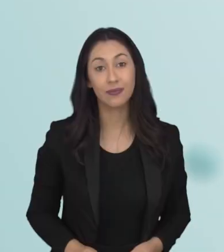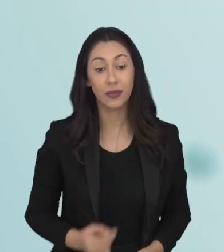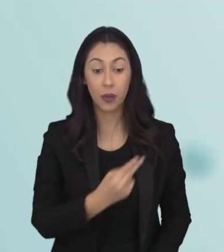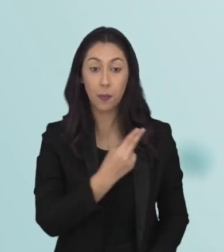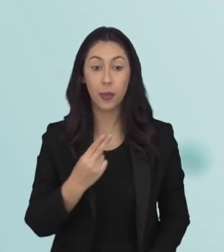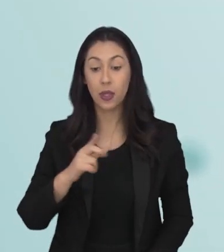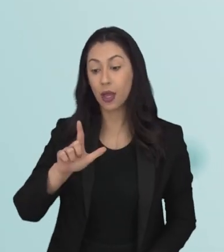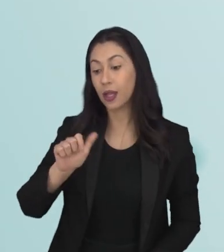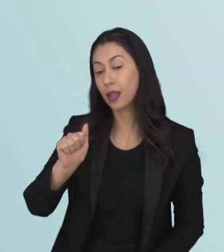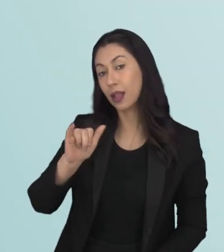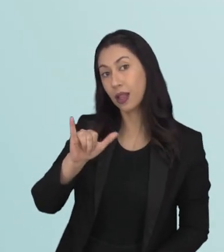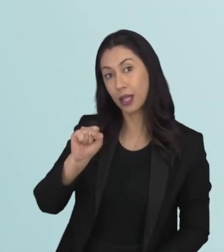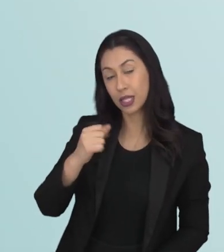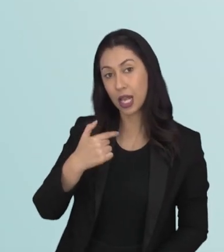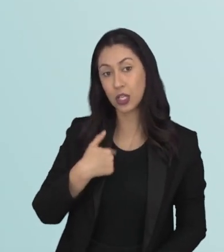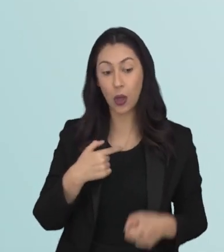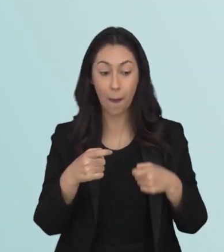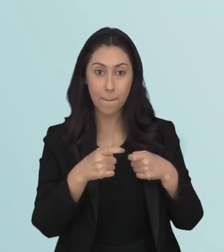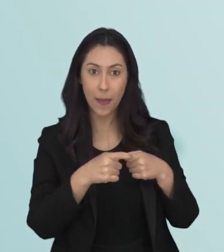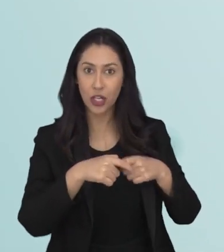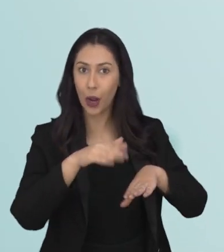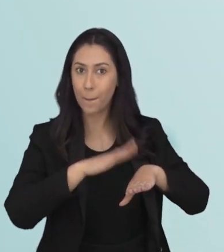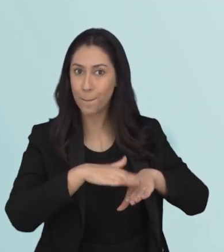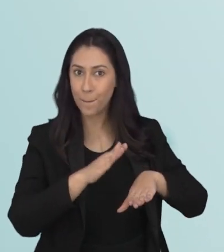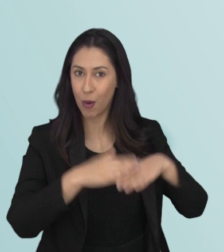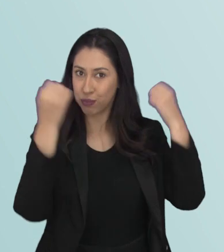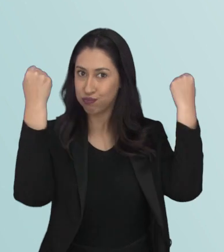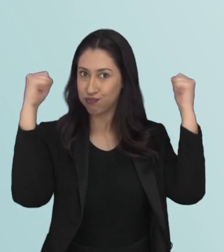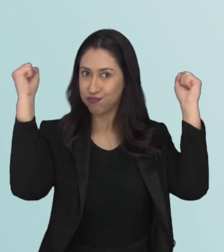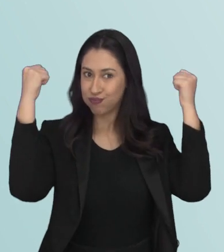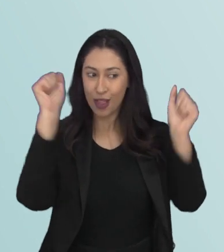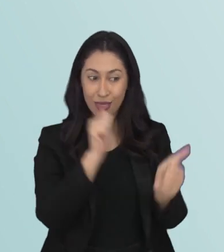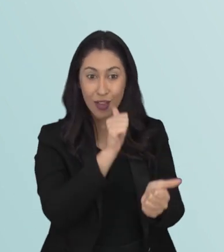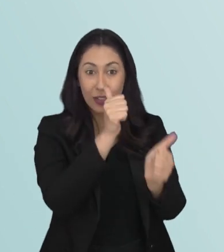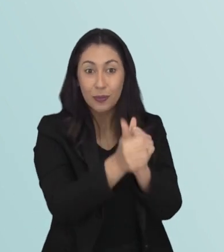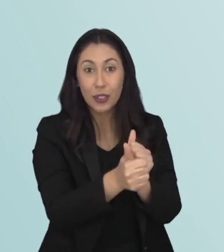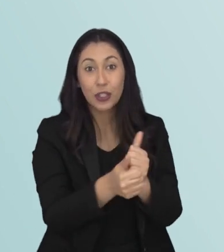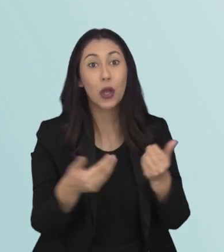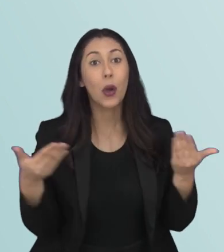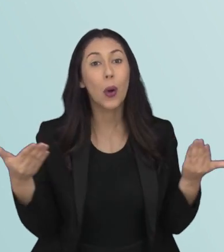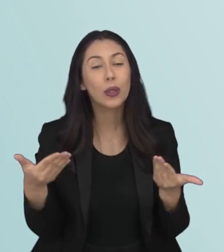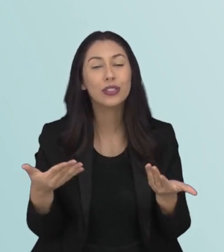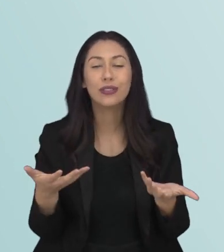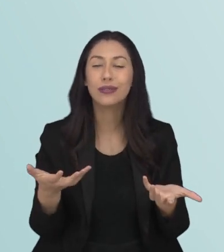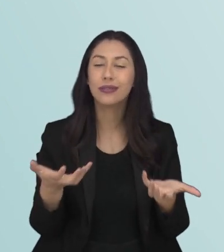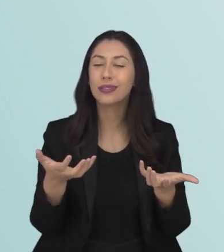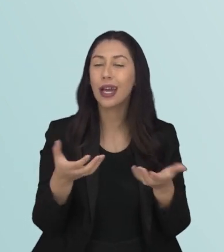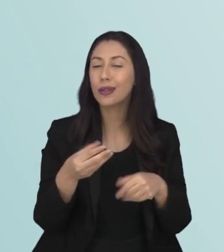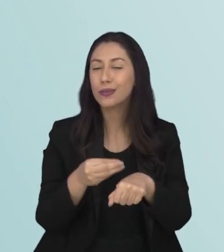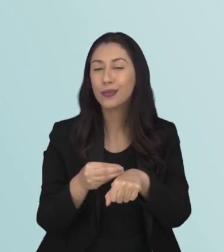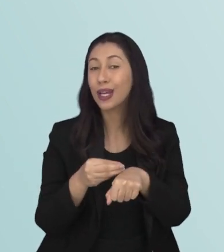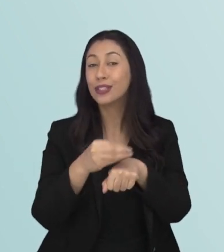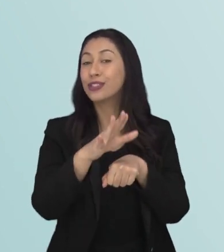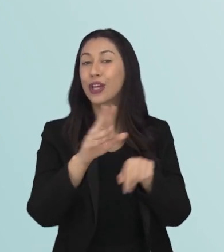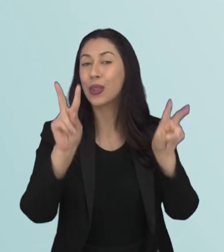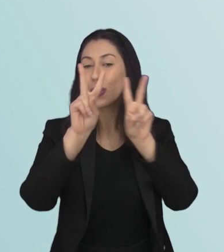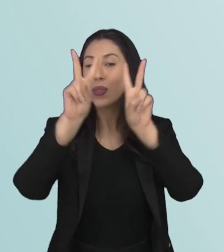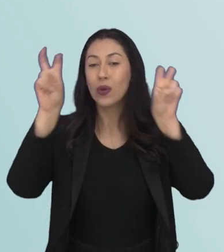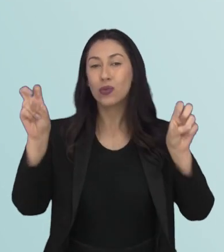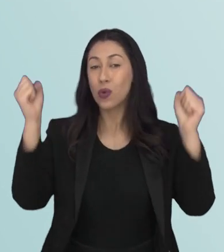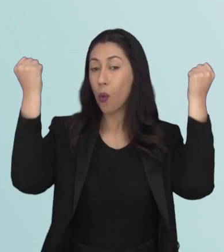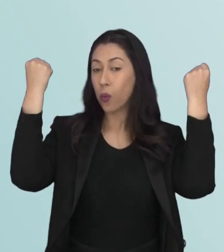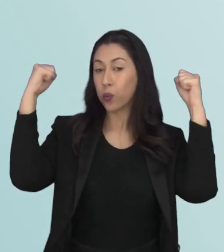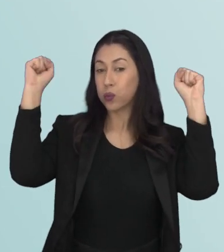Meu nome é Laís Toledo, eu sou médica do esporte e do exercício, e vim aqui hoje falar para vocês um pouquinho algumas dicas sobre